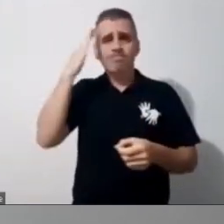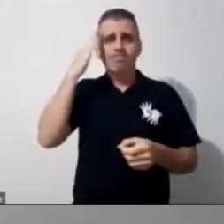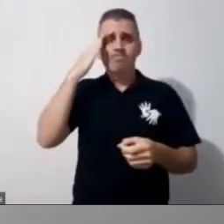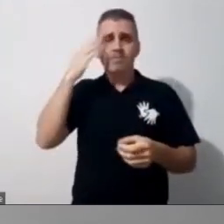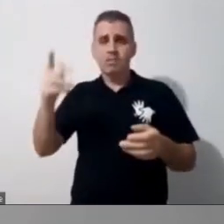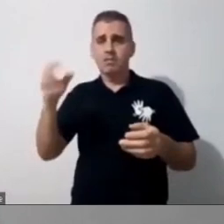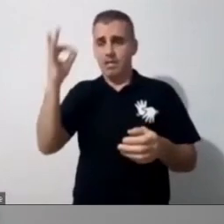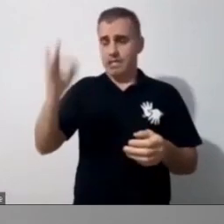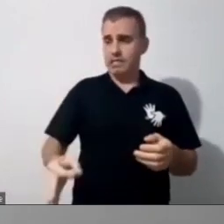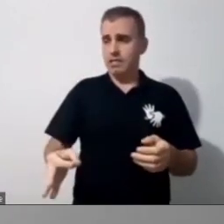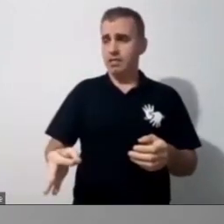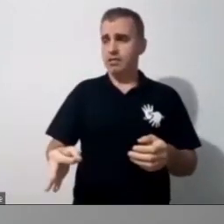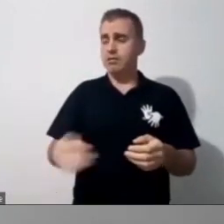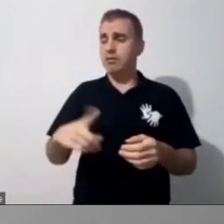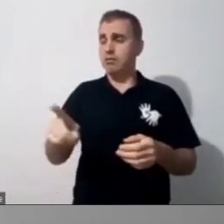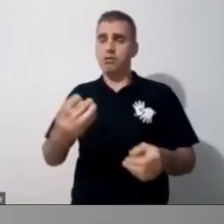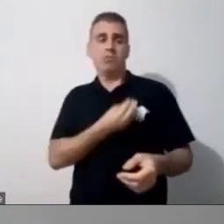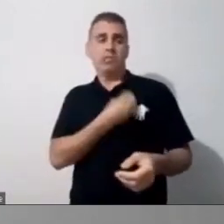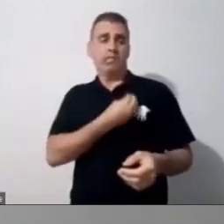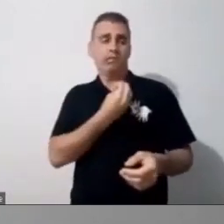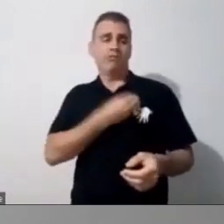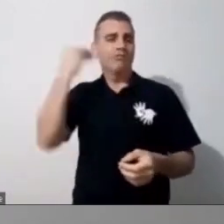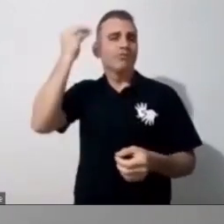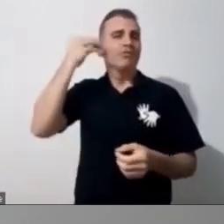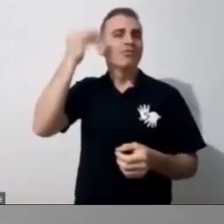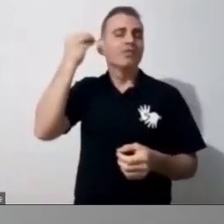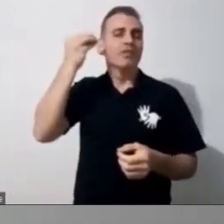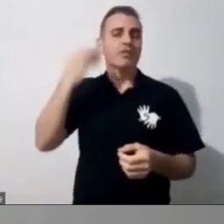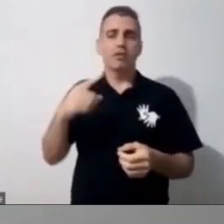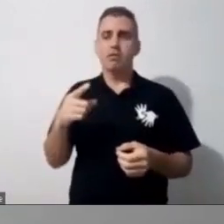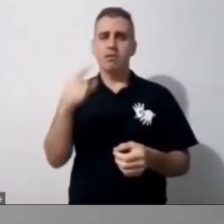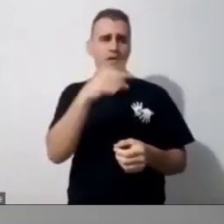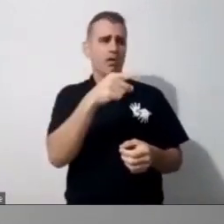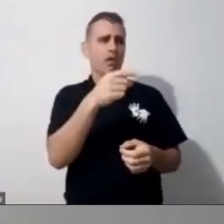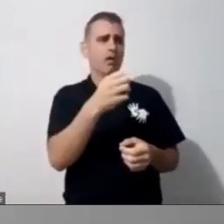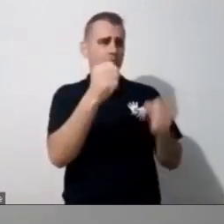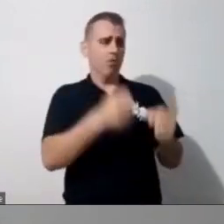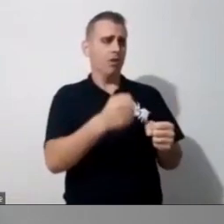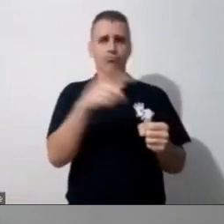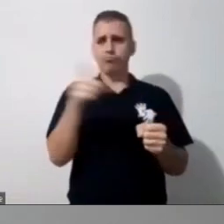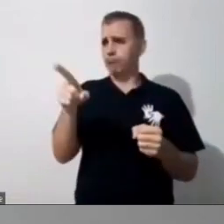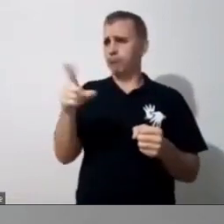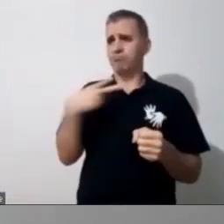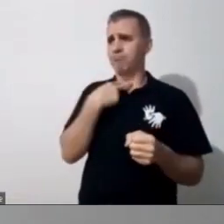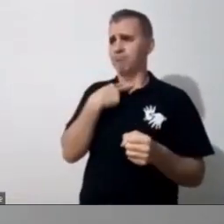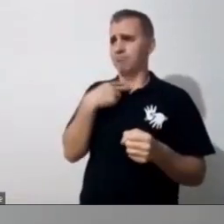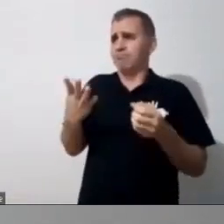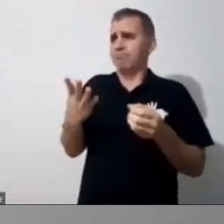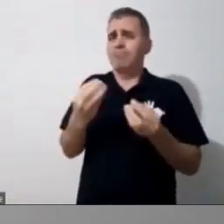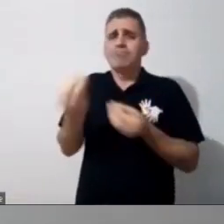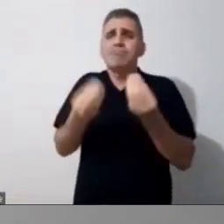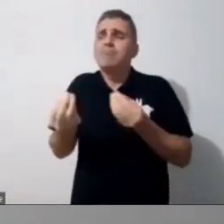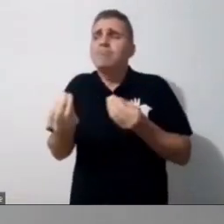vive essa experiência. Ó, isso vai dar, isso dá, isso dá, porque eu vivi, porque eu fiz, mas realmente, assim,